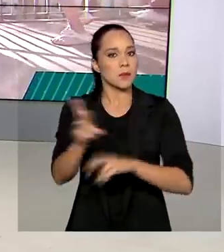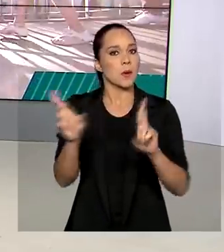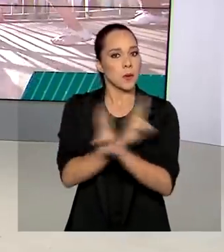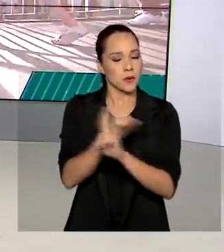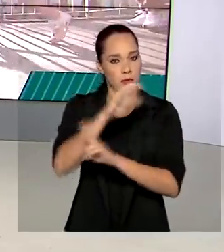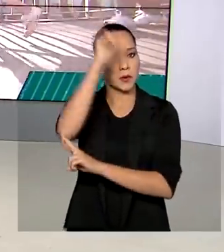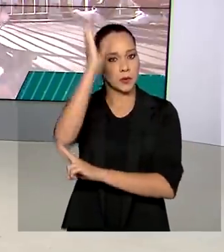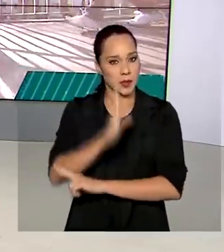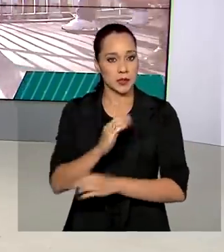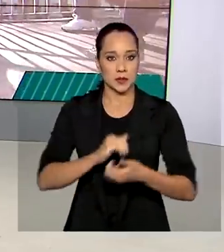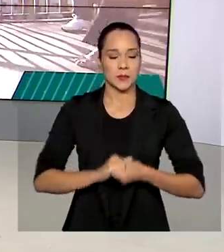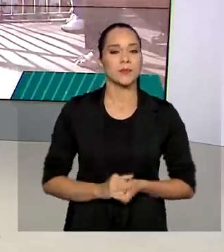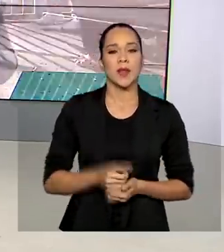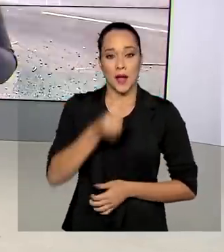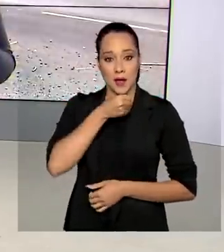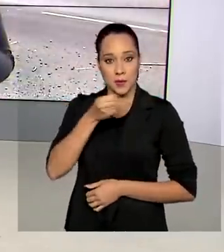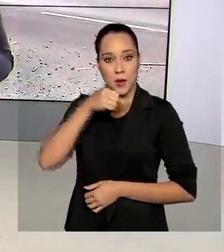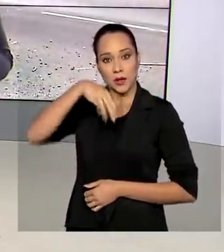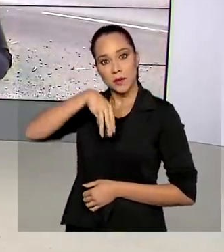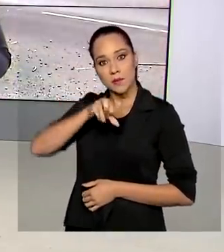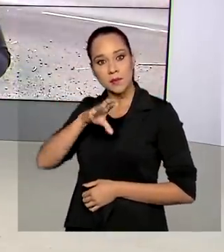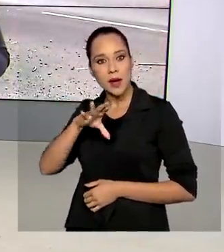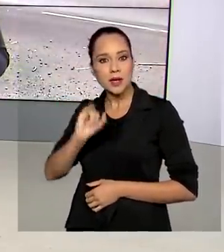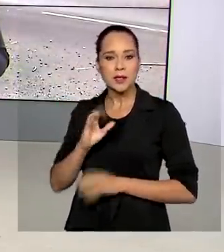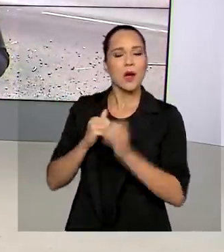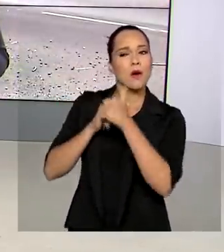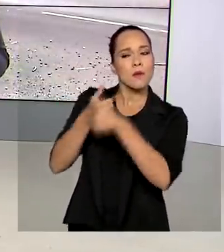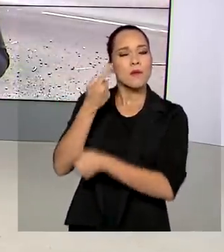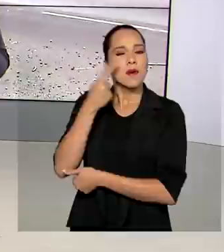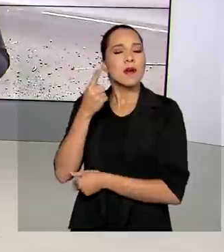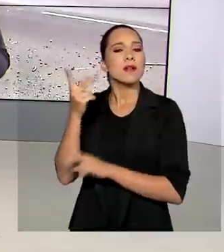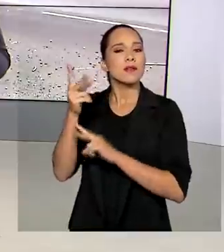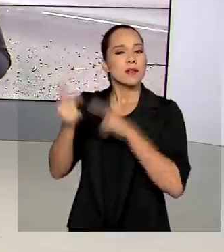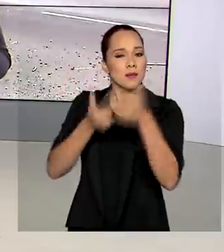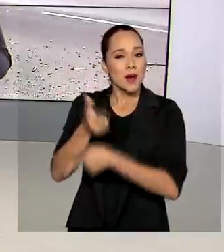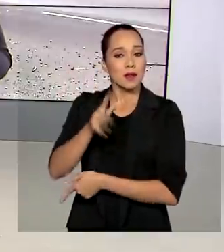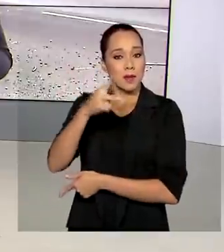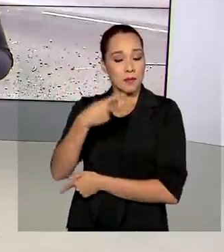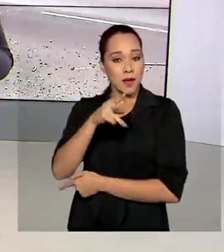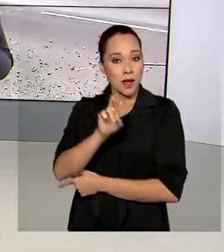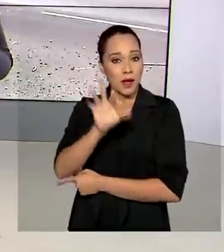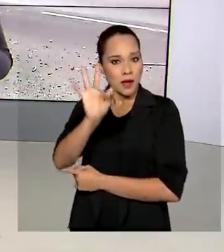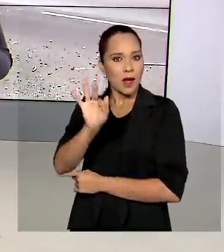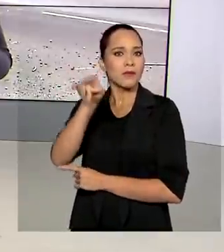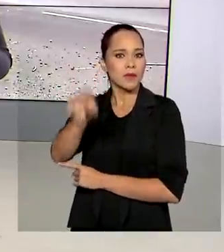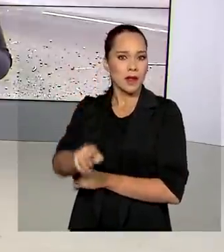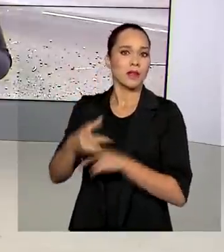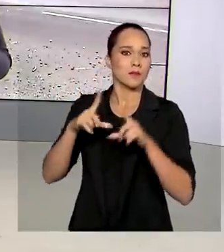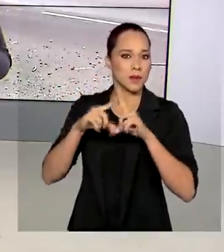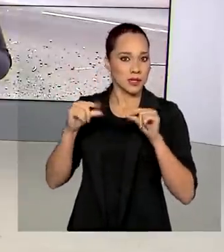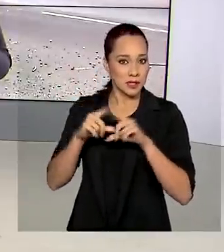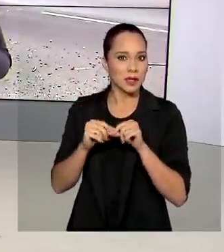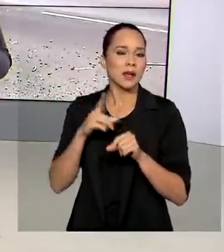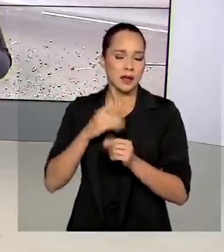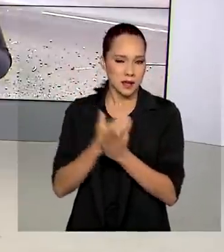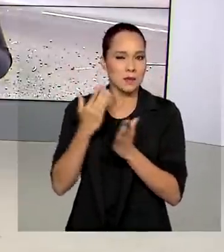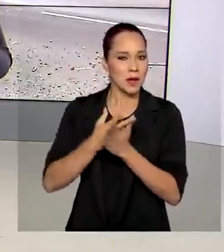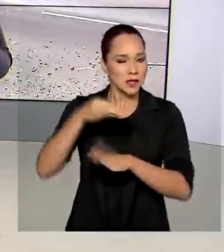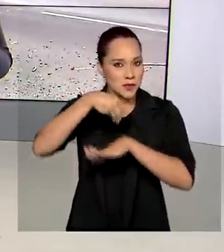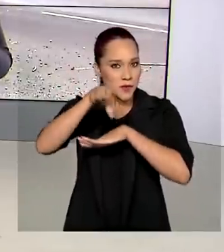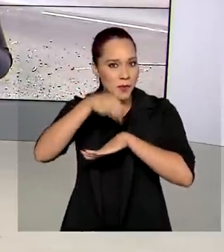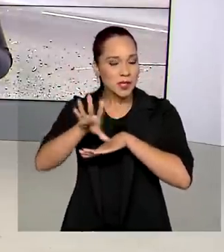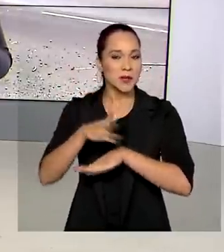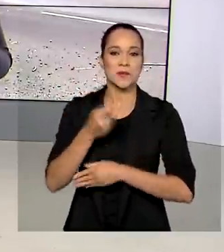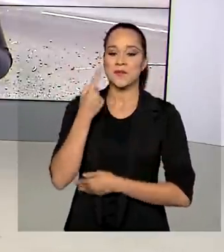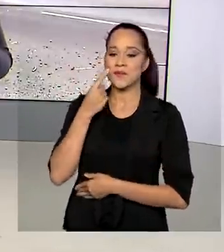rodovias do país. A repórter Márcia Fernandes acompanha o trabalho da PRF em uma das saídas do Distrito Federal e tem mais informações ao vivo